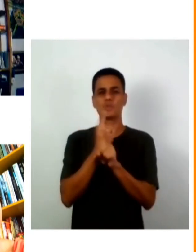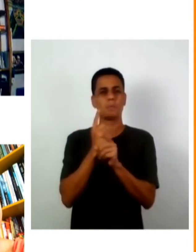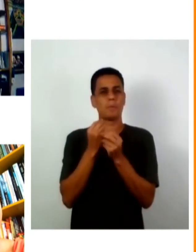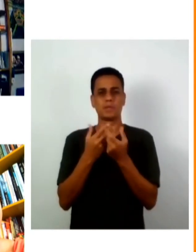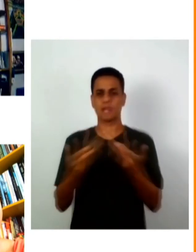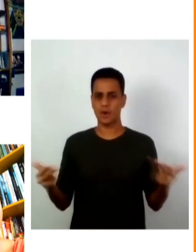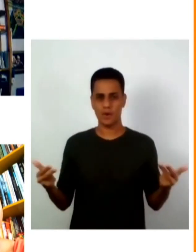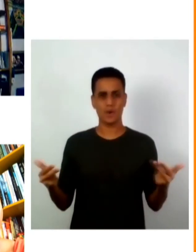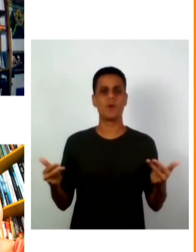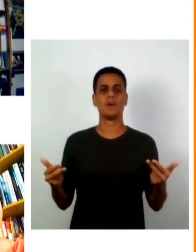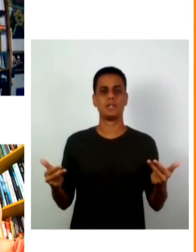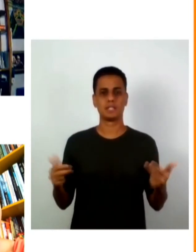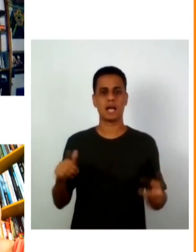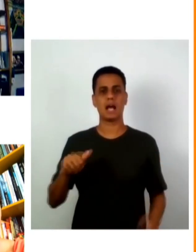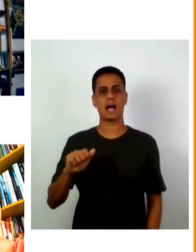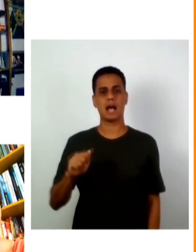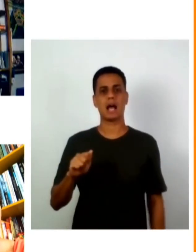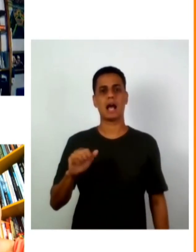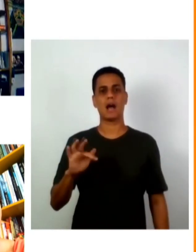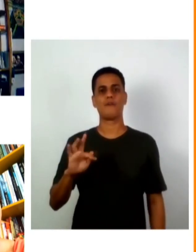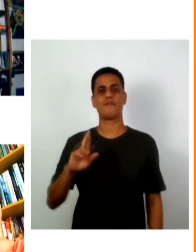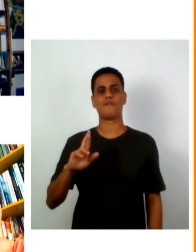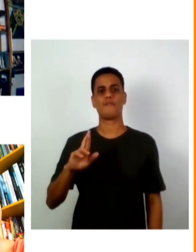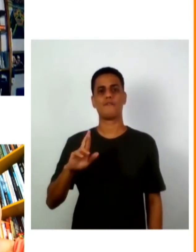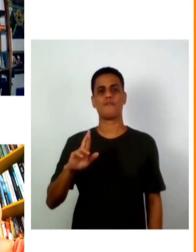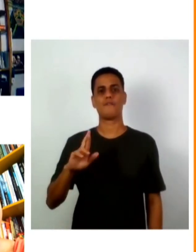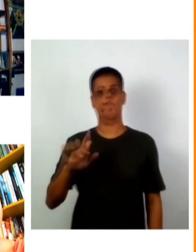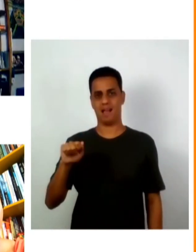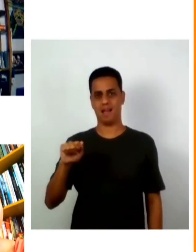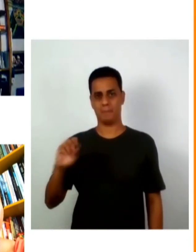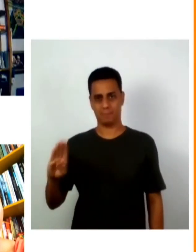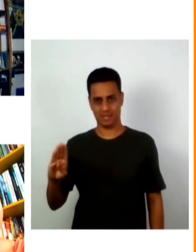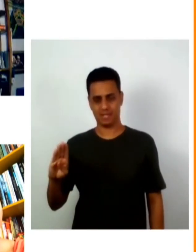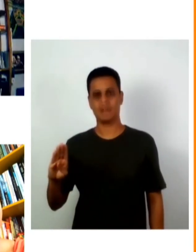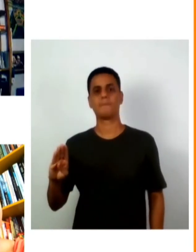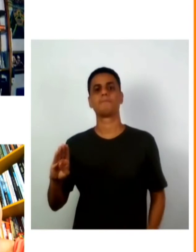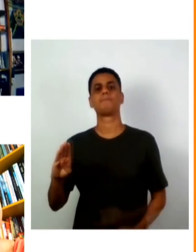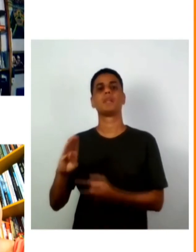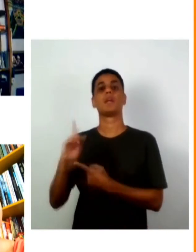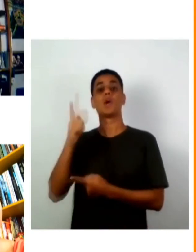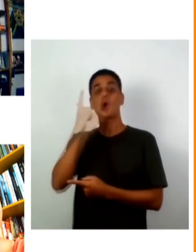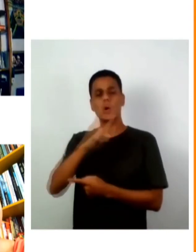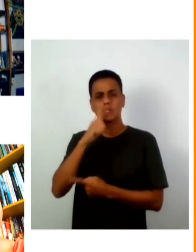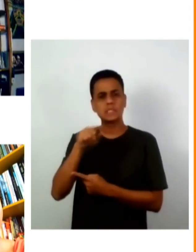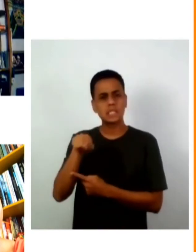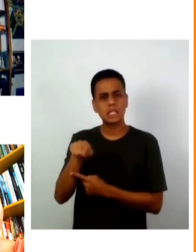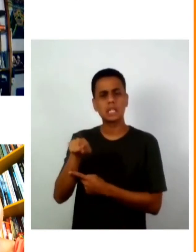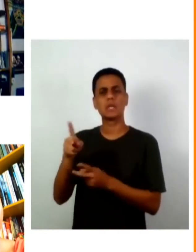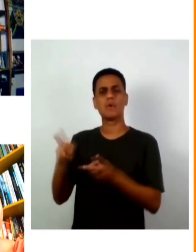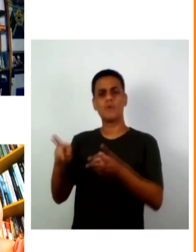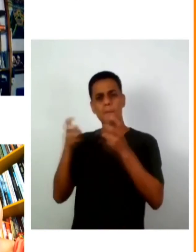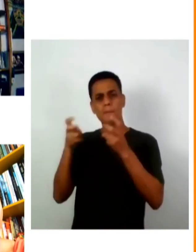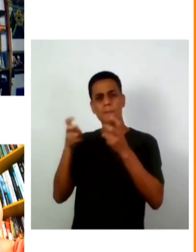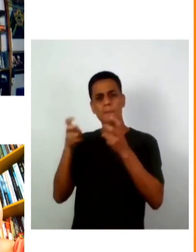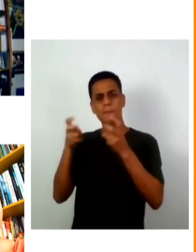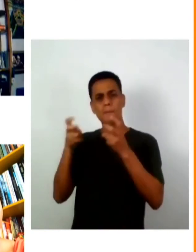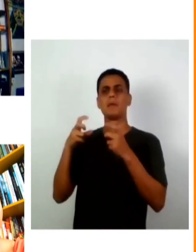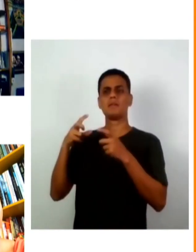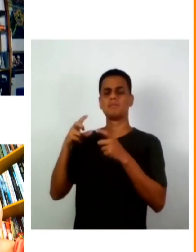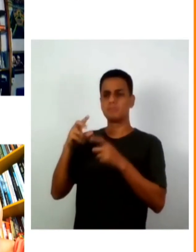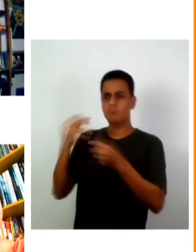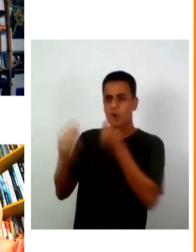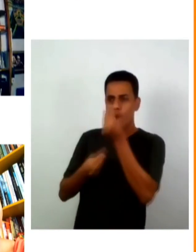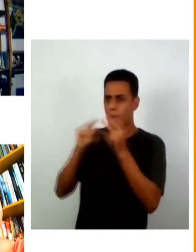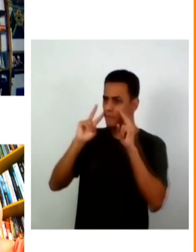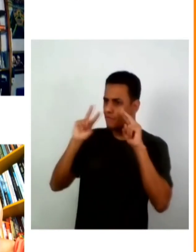contextos em relação às tecnologias ancestrais o olhar de como sistematizar